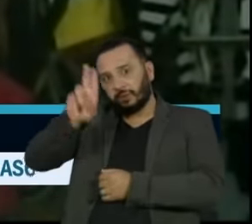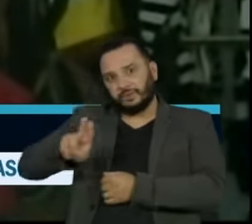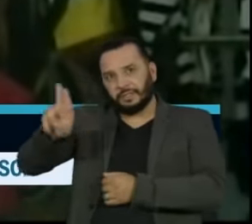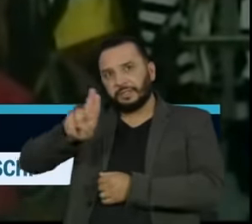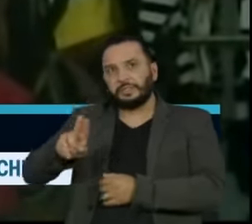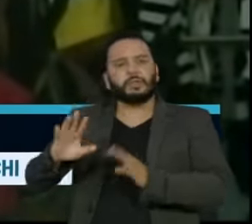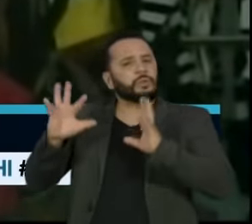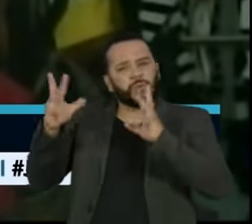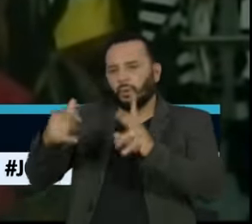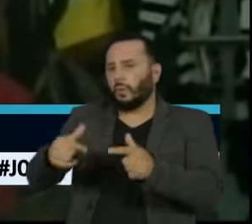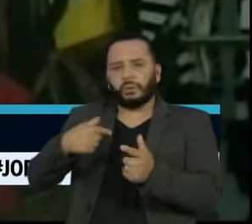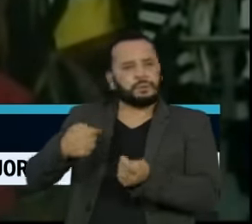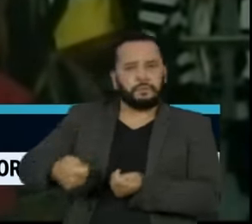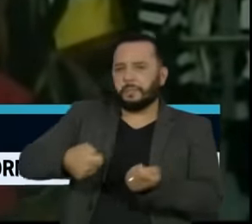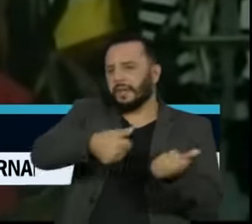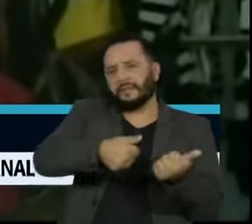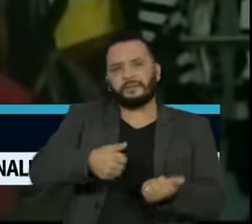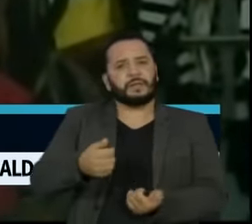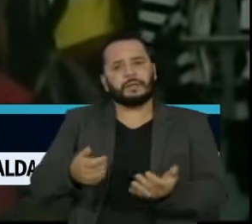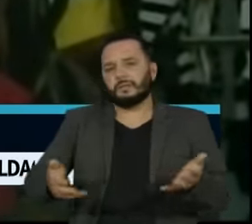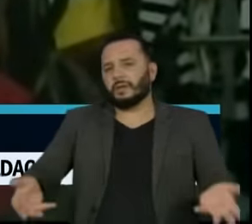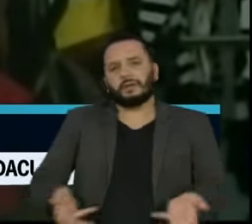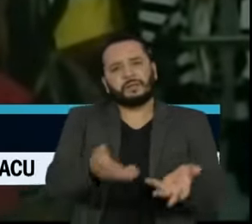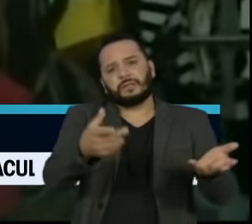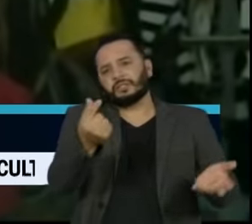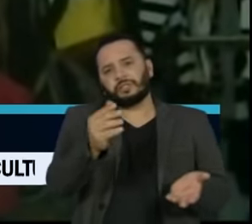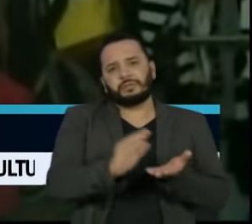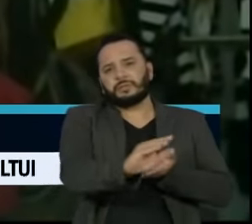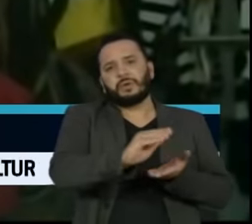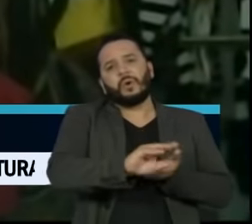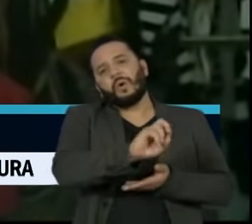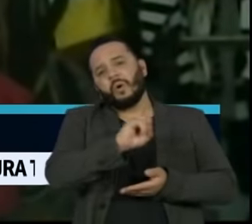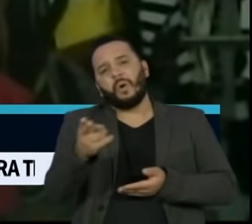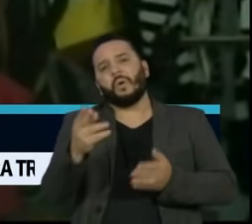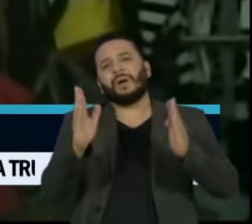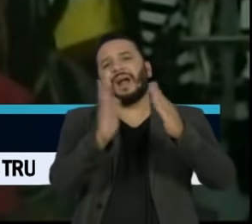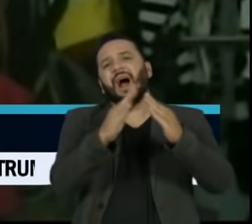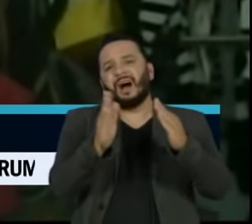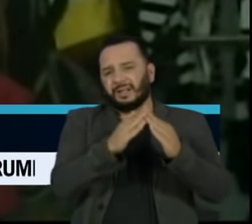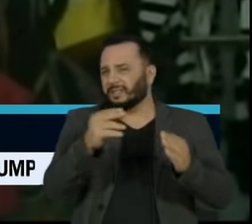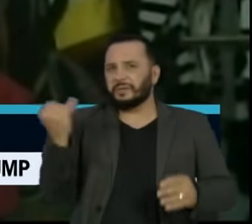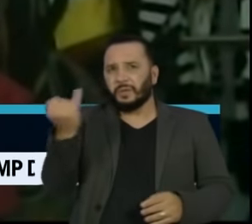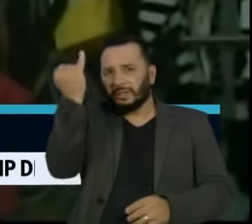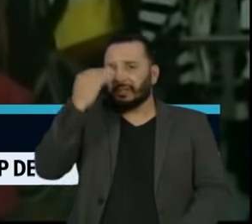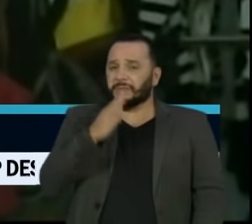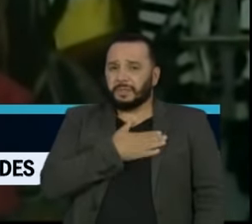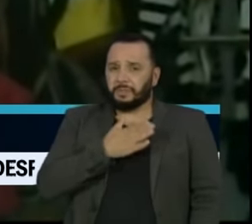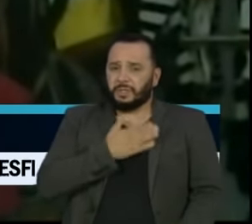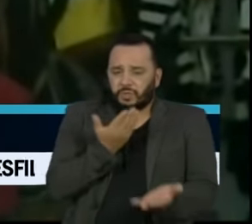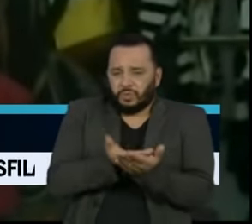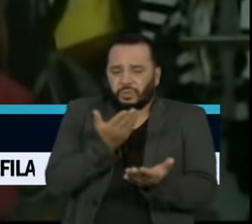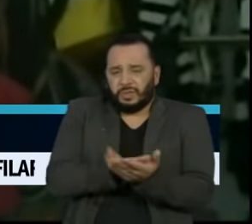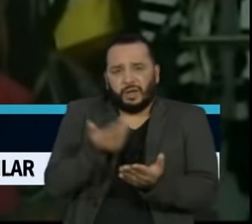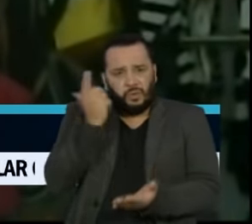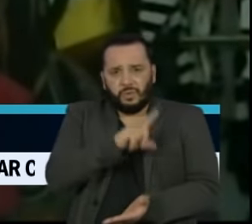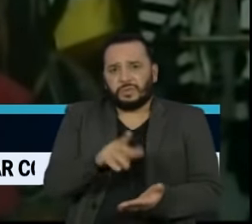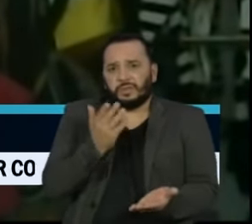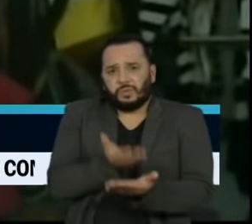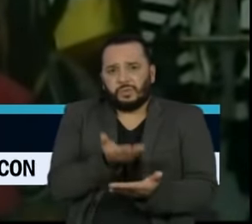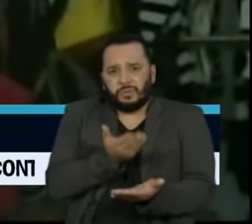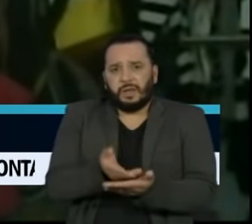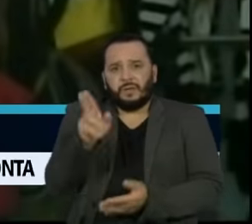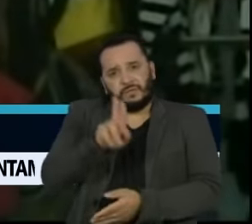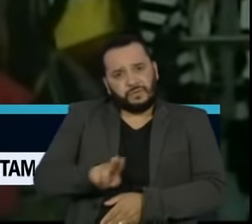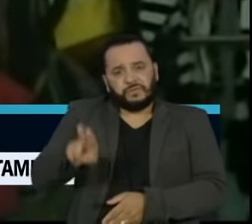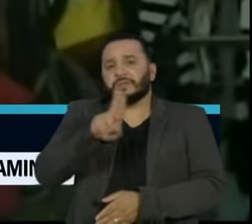financeiros e de moradia são extremamente cruciais para eu conseguir fazer a minha